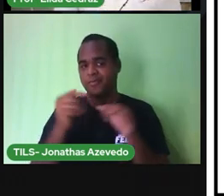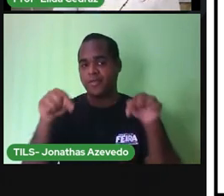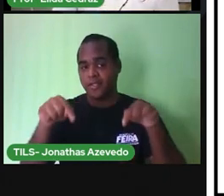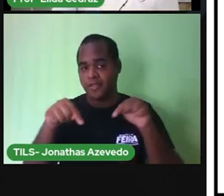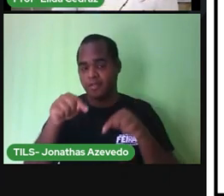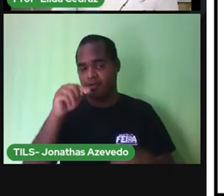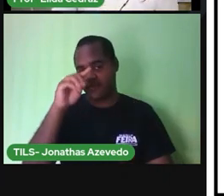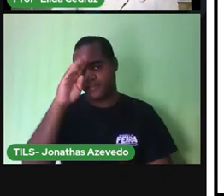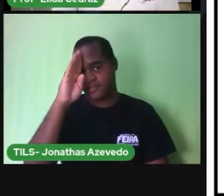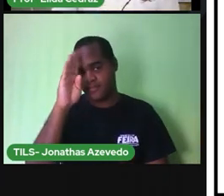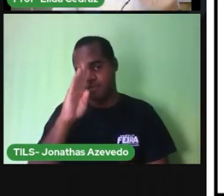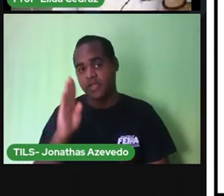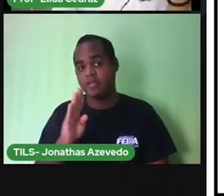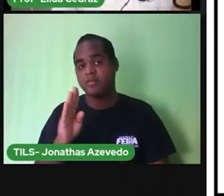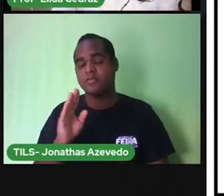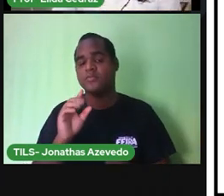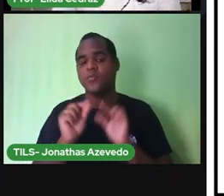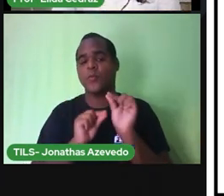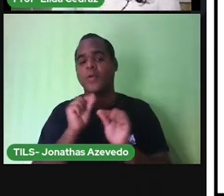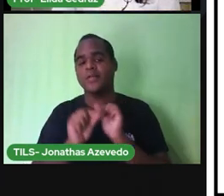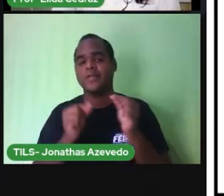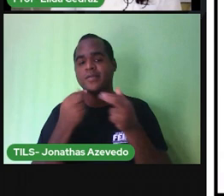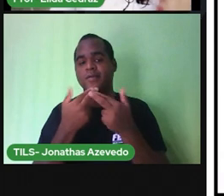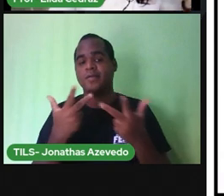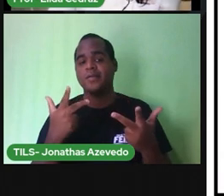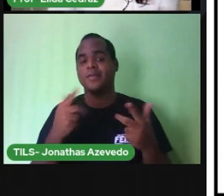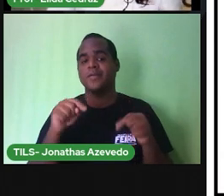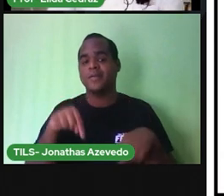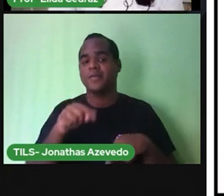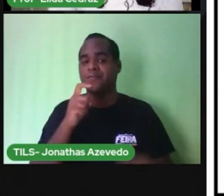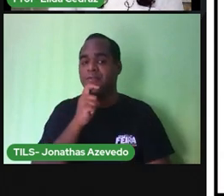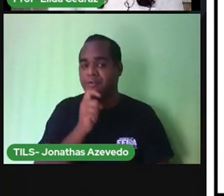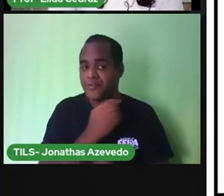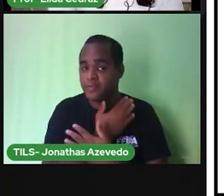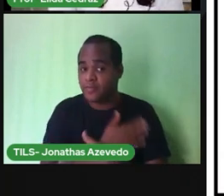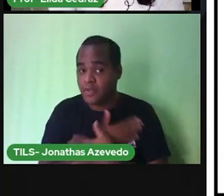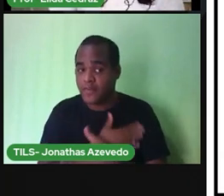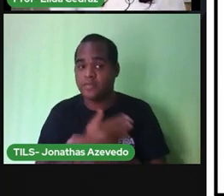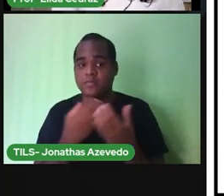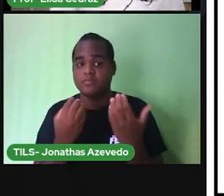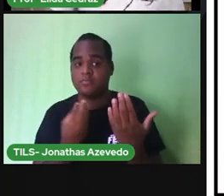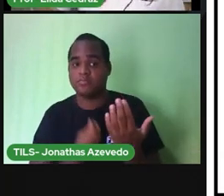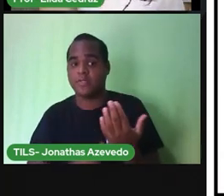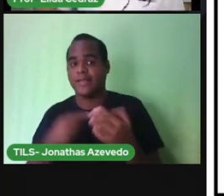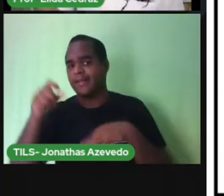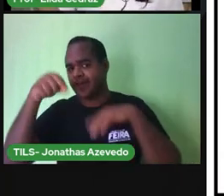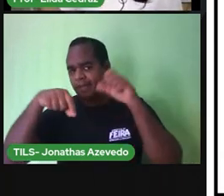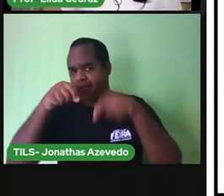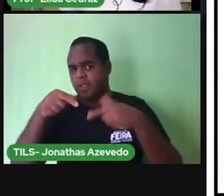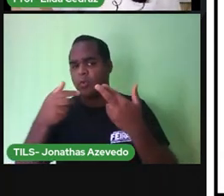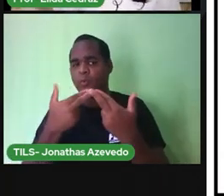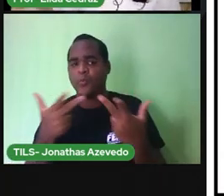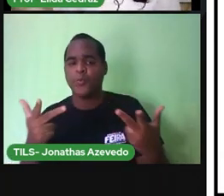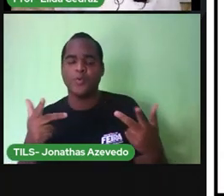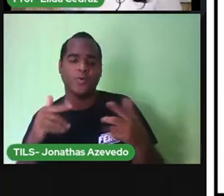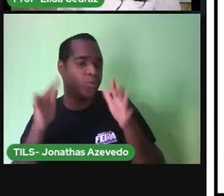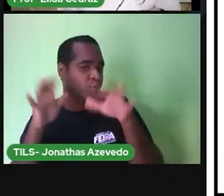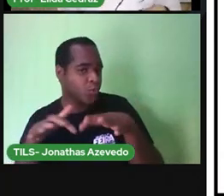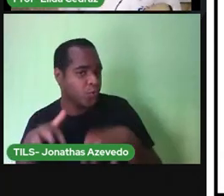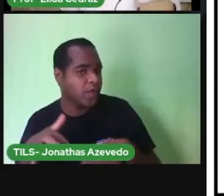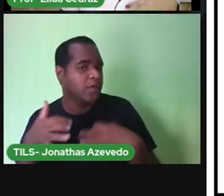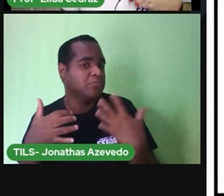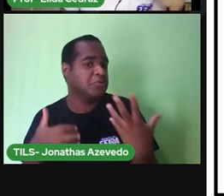predomina o clima frio, onde tem neve. O período das chuvas.